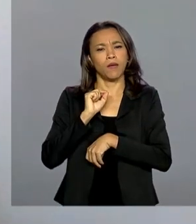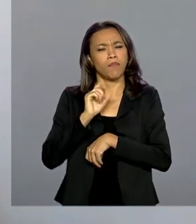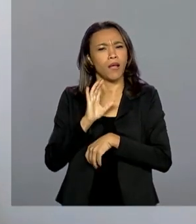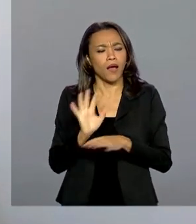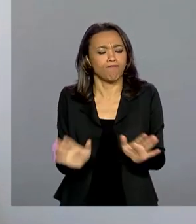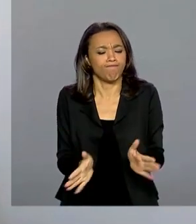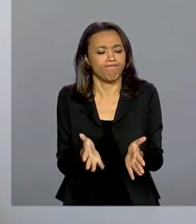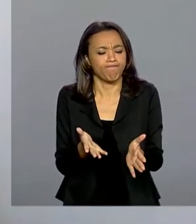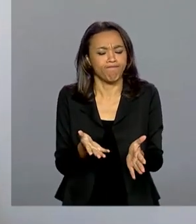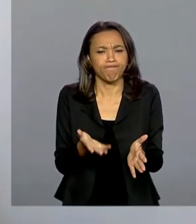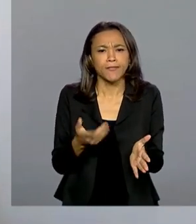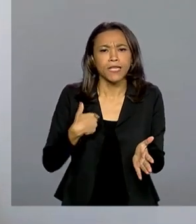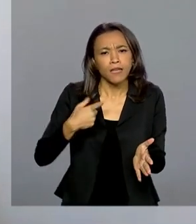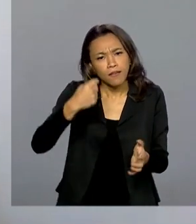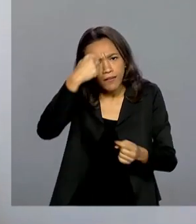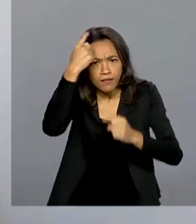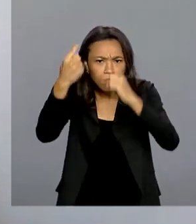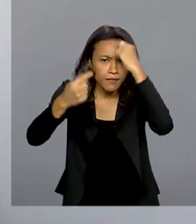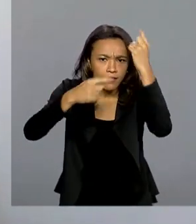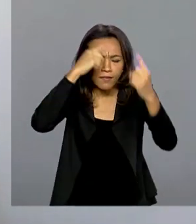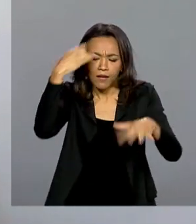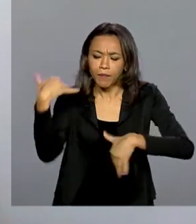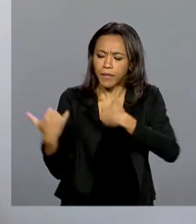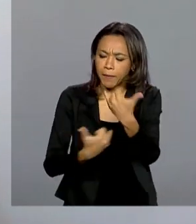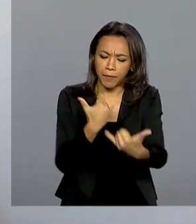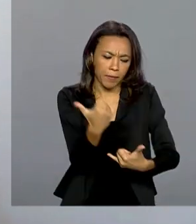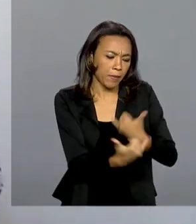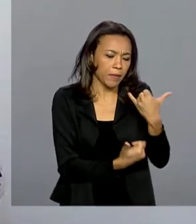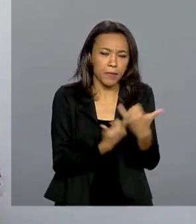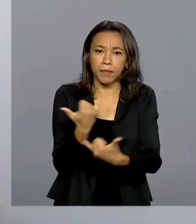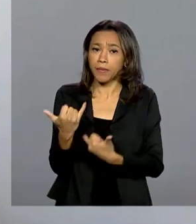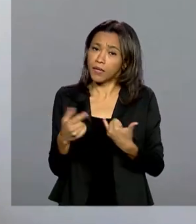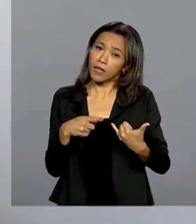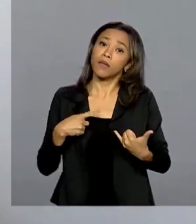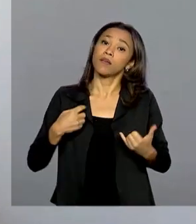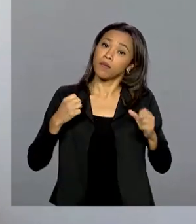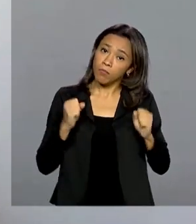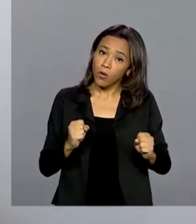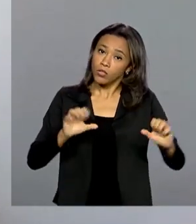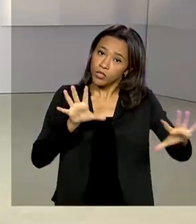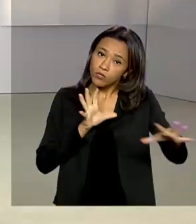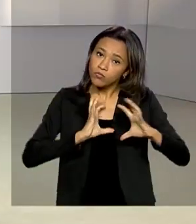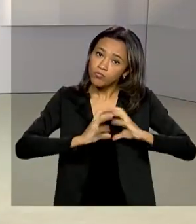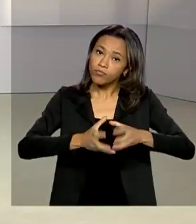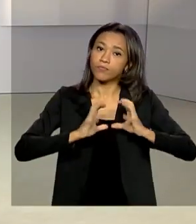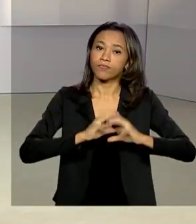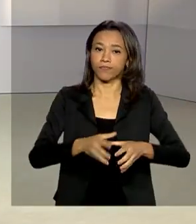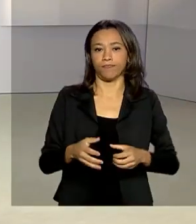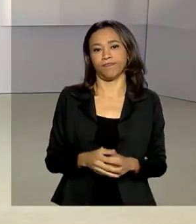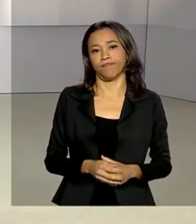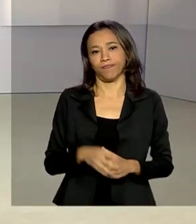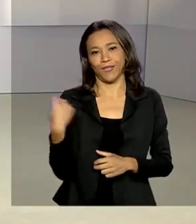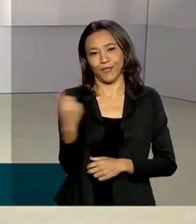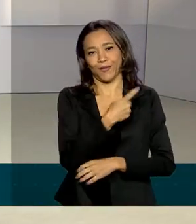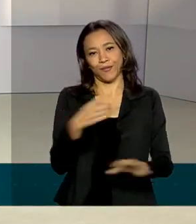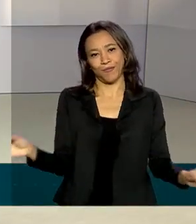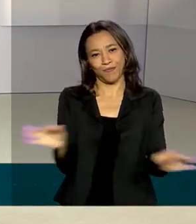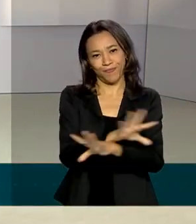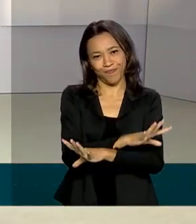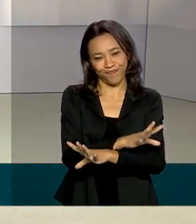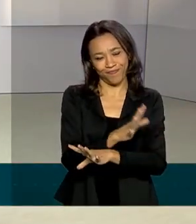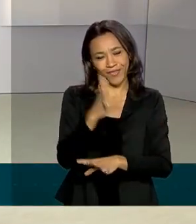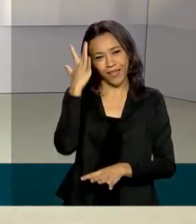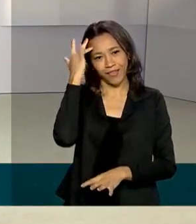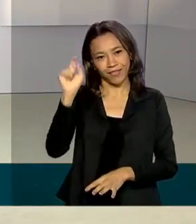para sugerir, para inventar brincadeiras que vocês possam conviver. A gente fica por aqui.